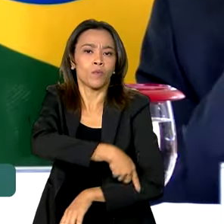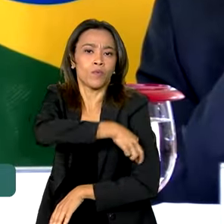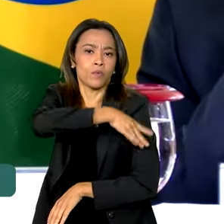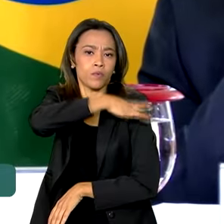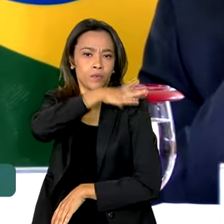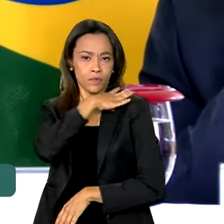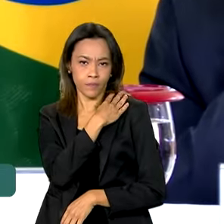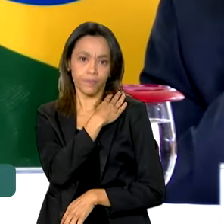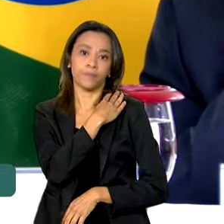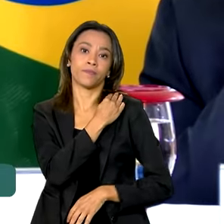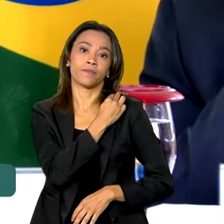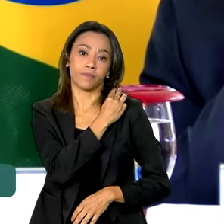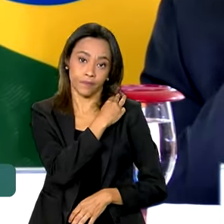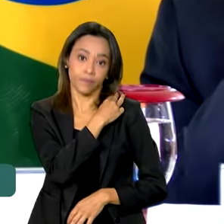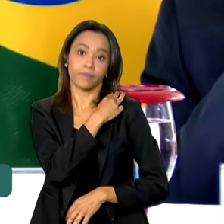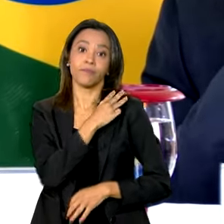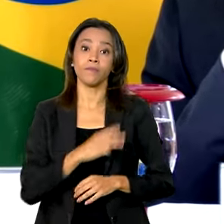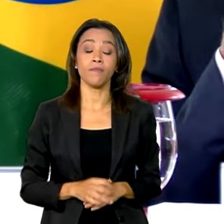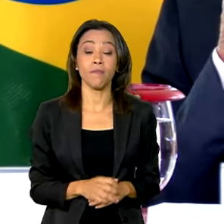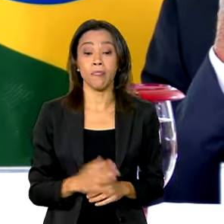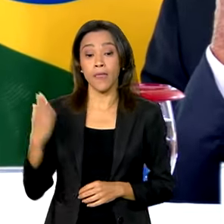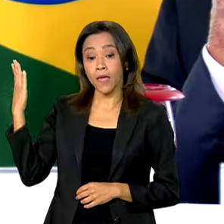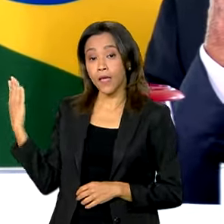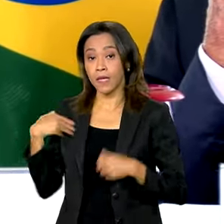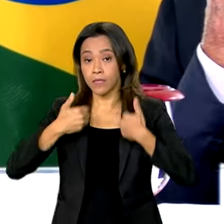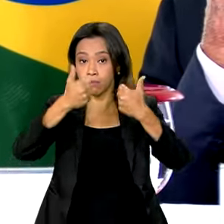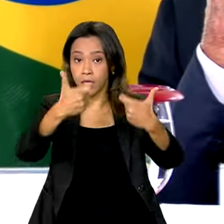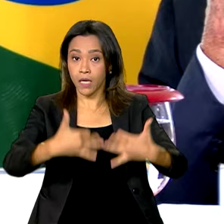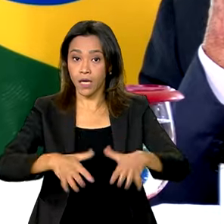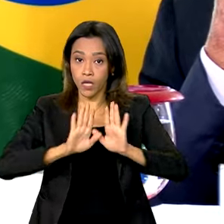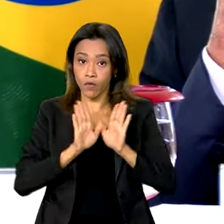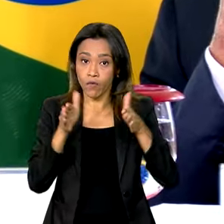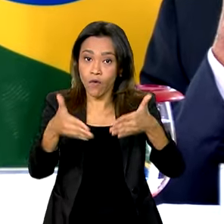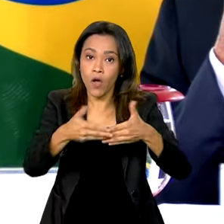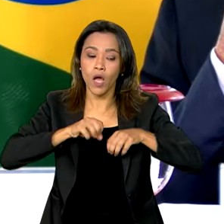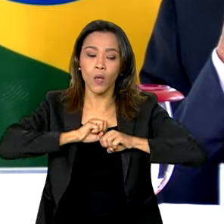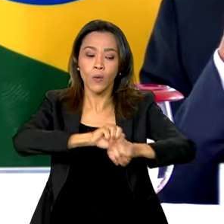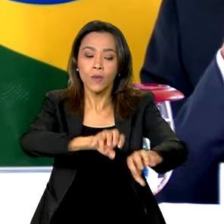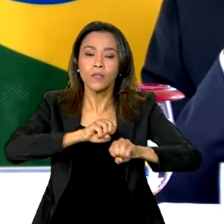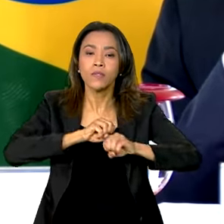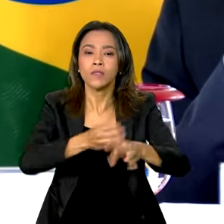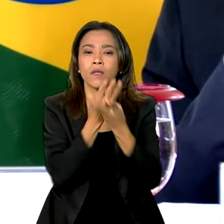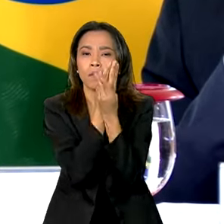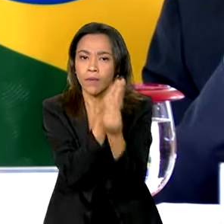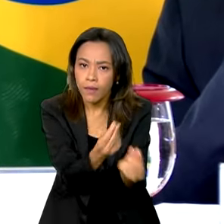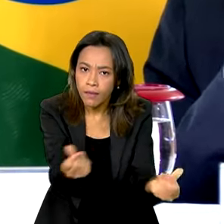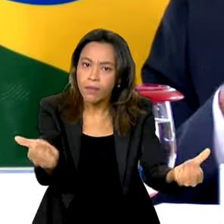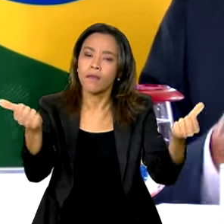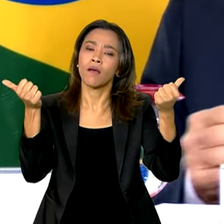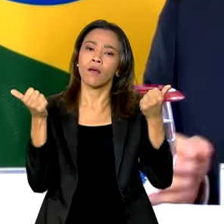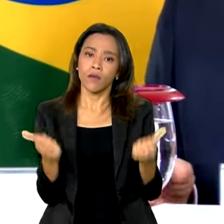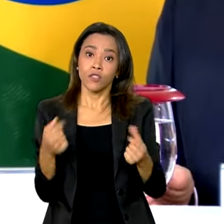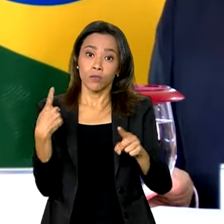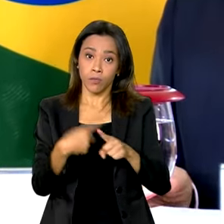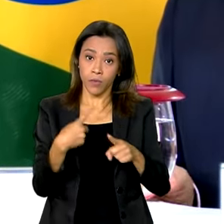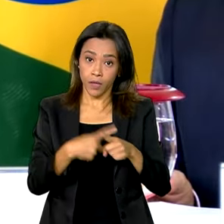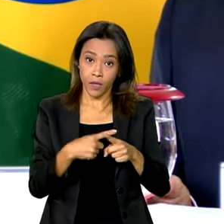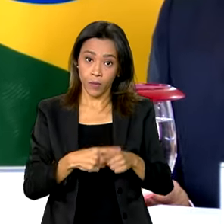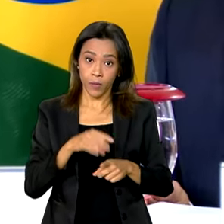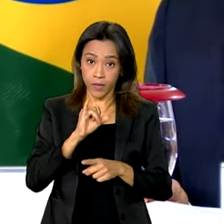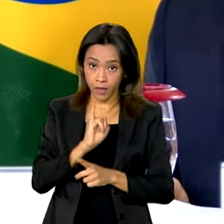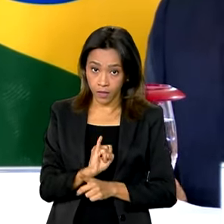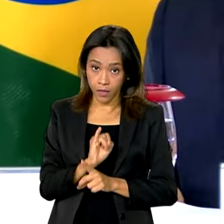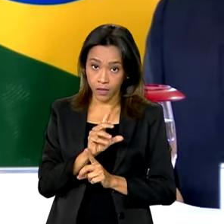plano traz as novidades, ele foca na qualidade da aprendizagem, inclusive separando, porque o IDEB trata